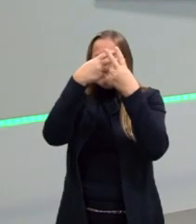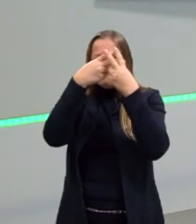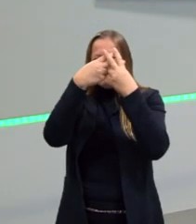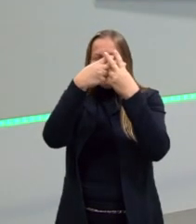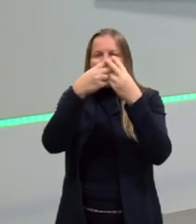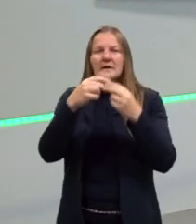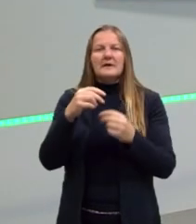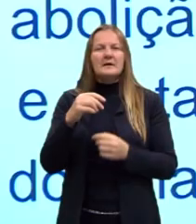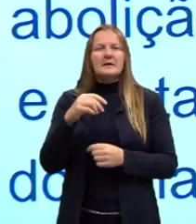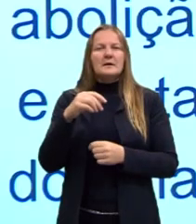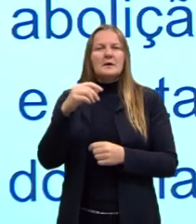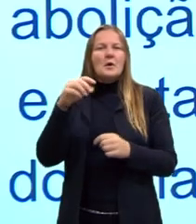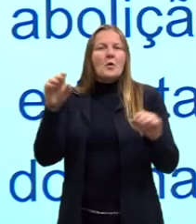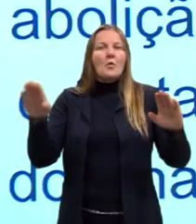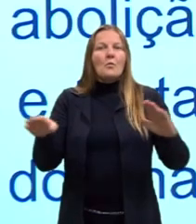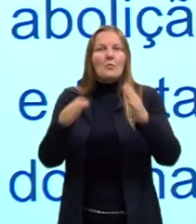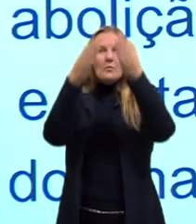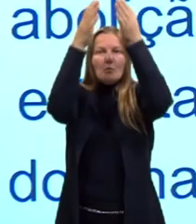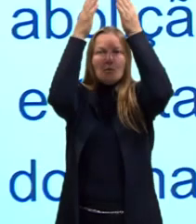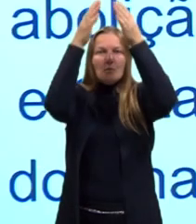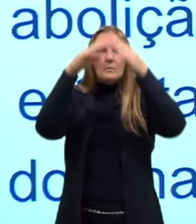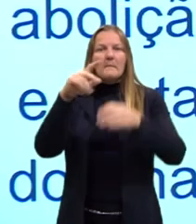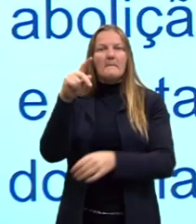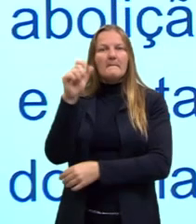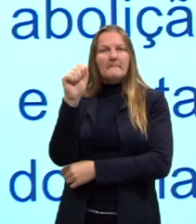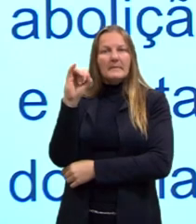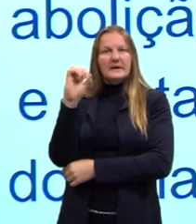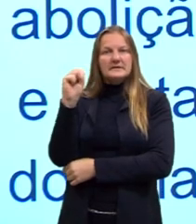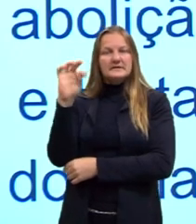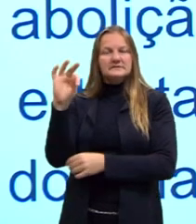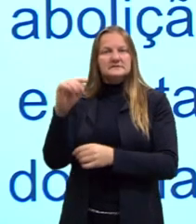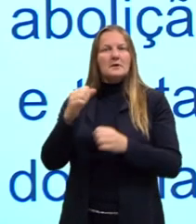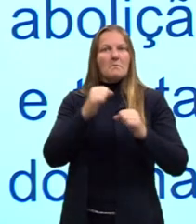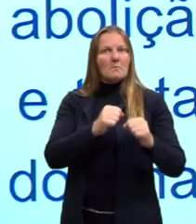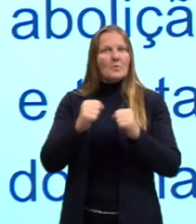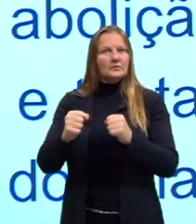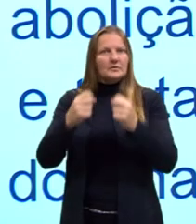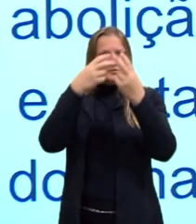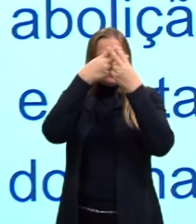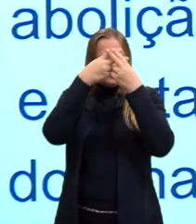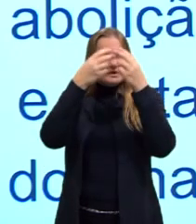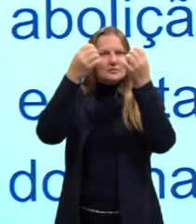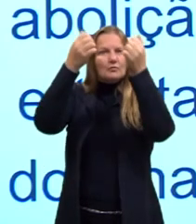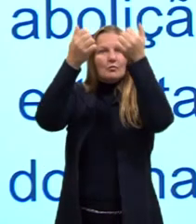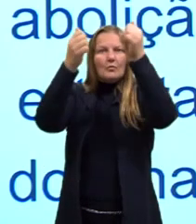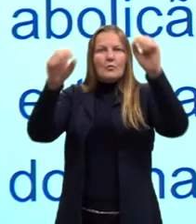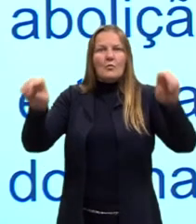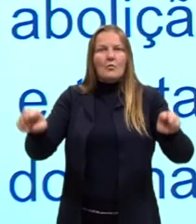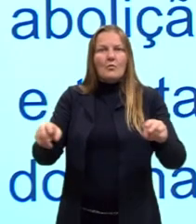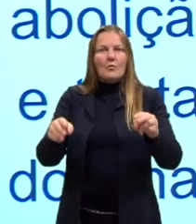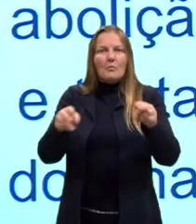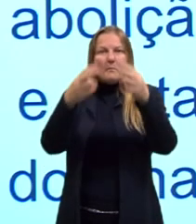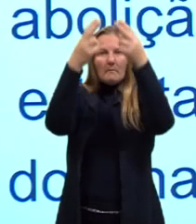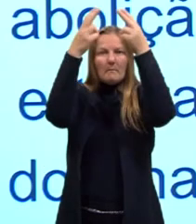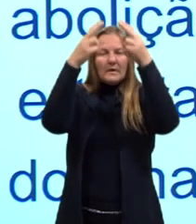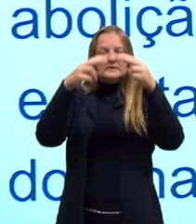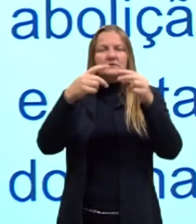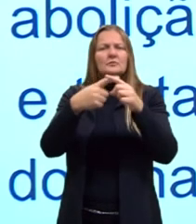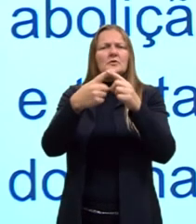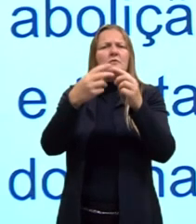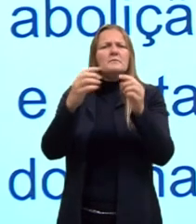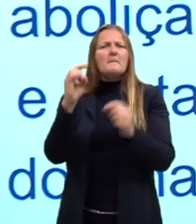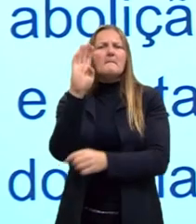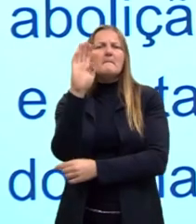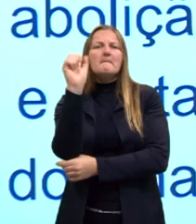Paris, que era um símbolo muito importante do poder do rei. E a gente vai discutir um pouquinho mais. A gente fala da Revolta da Bastilha